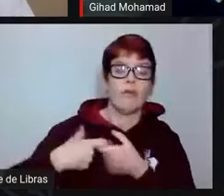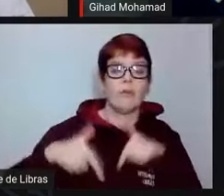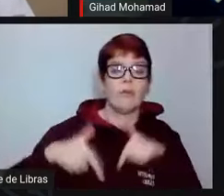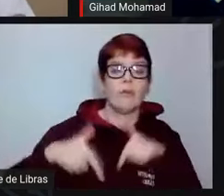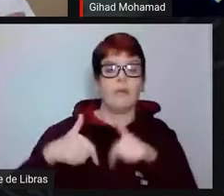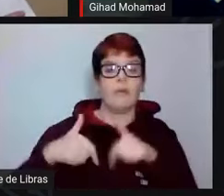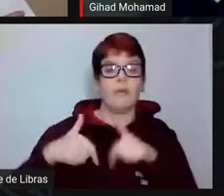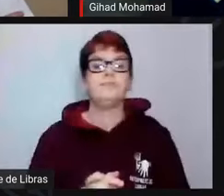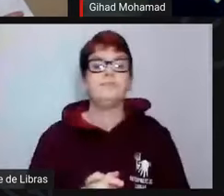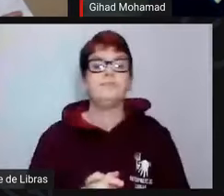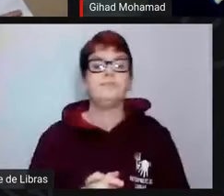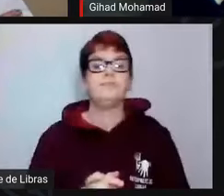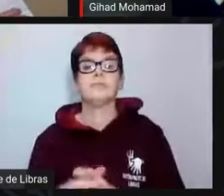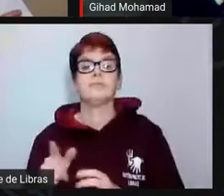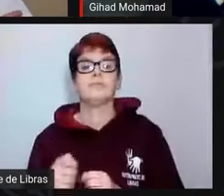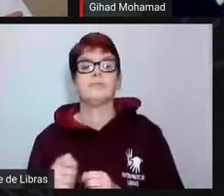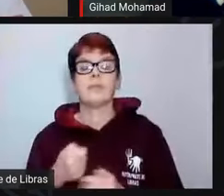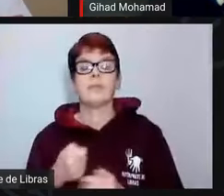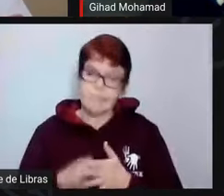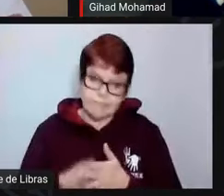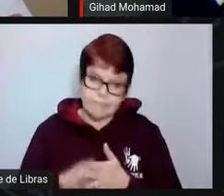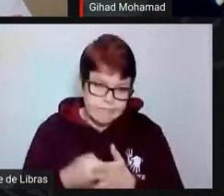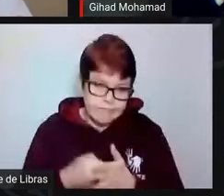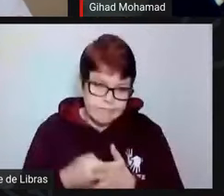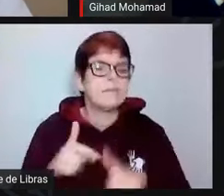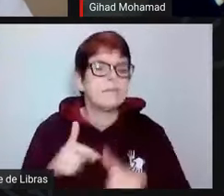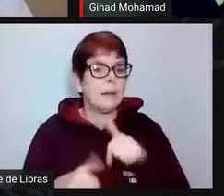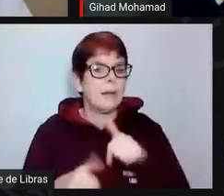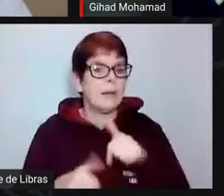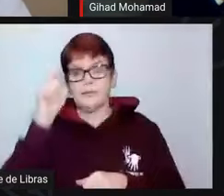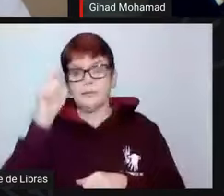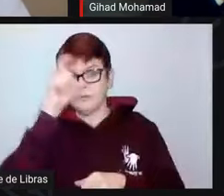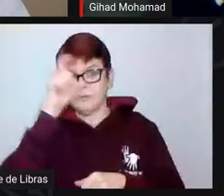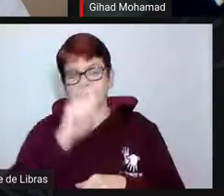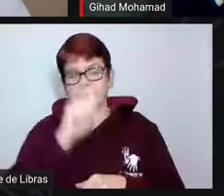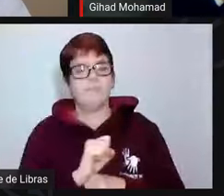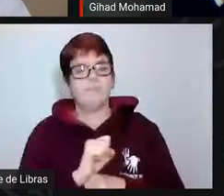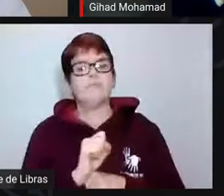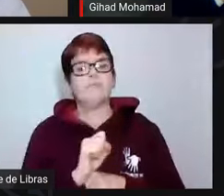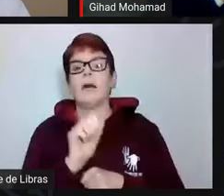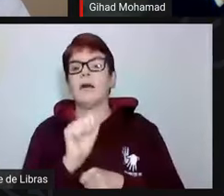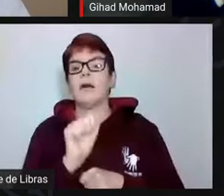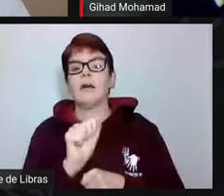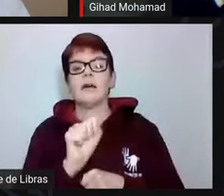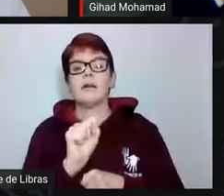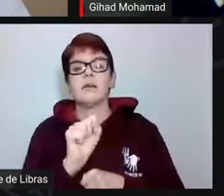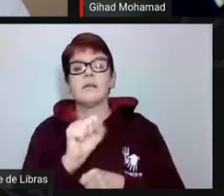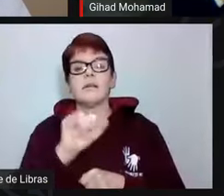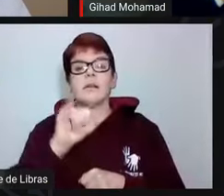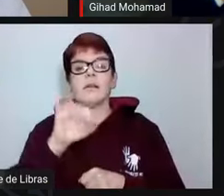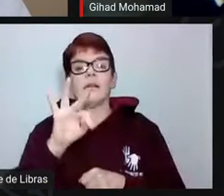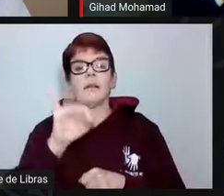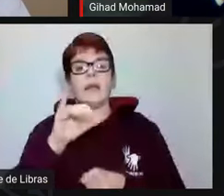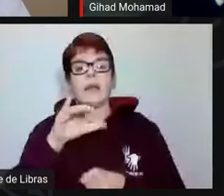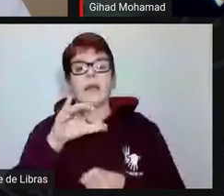temos trabalhado muito duro nesse processo. Como eu te disse, assistência estudantil é um dos aspectos que nos preocupa bastante.